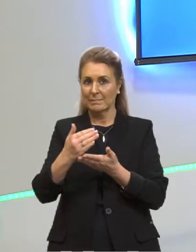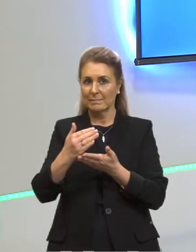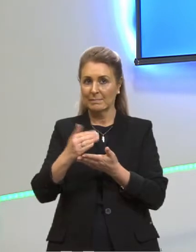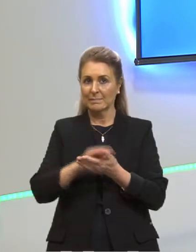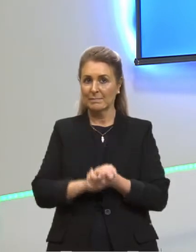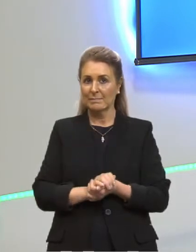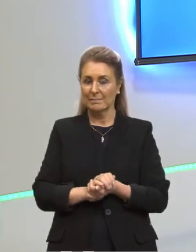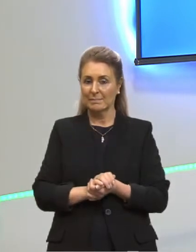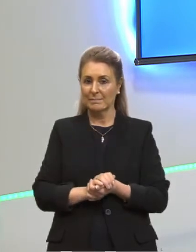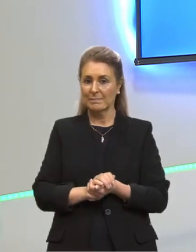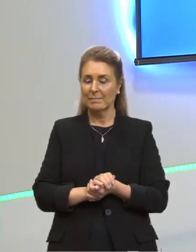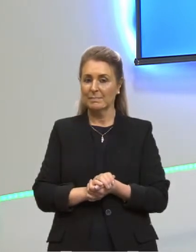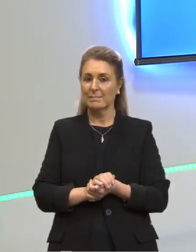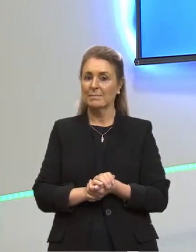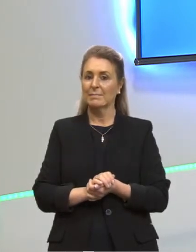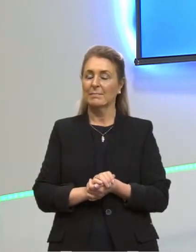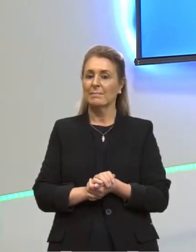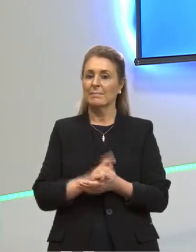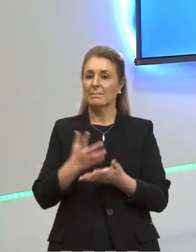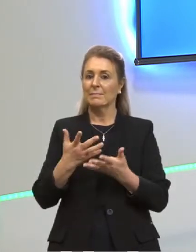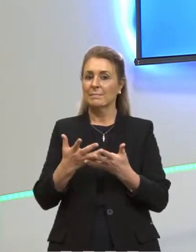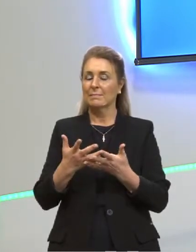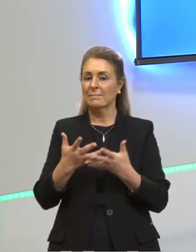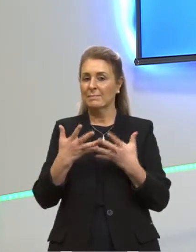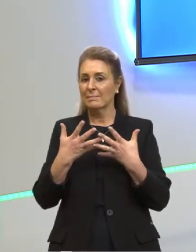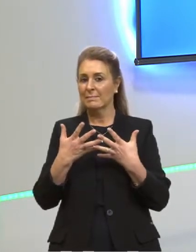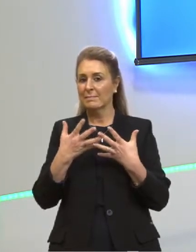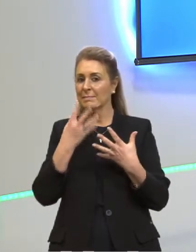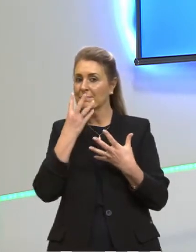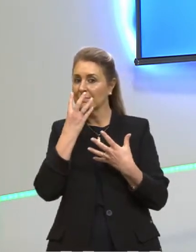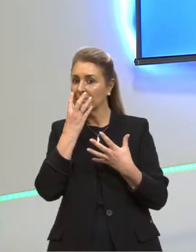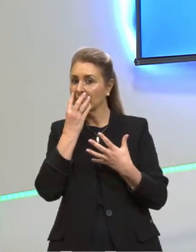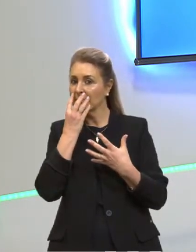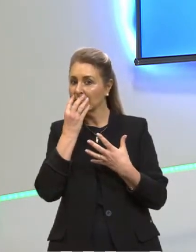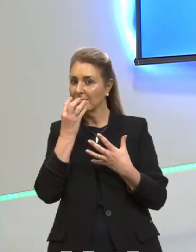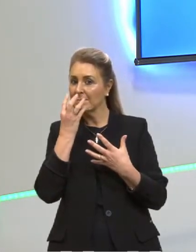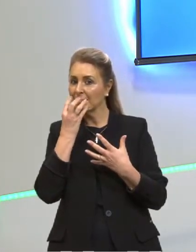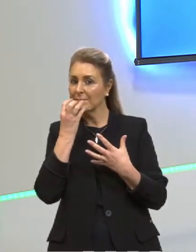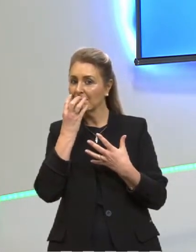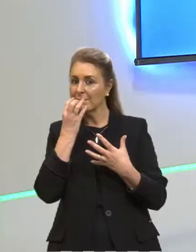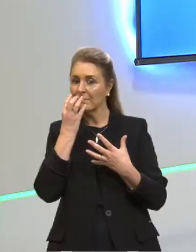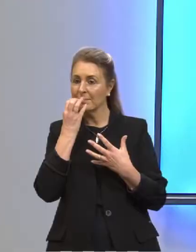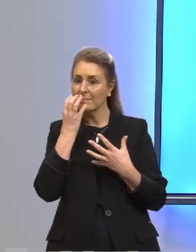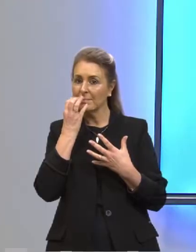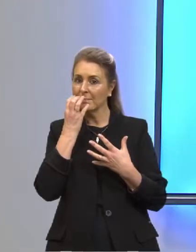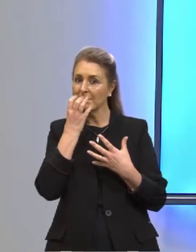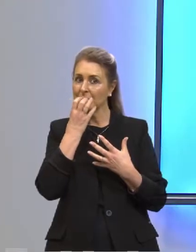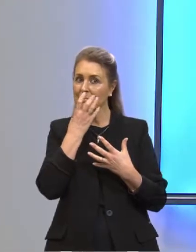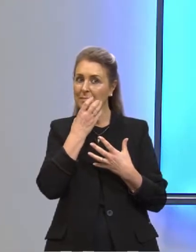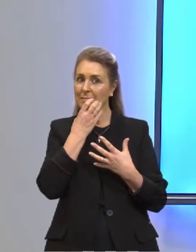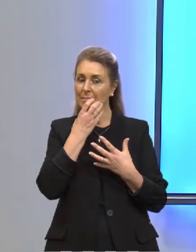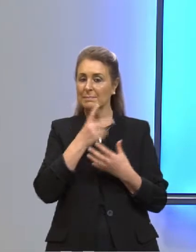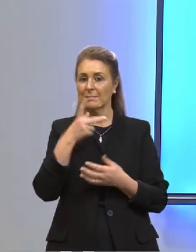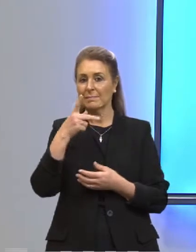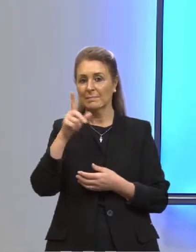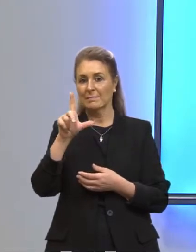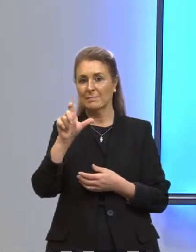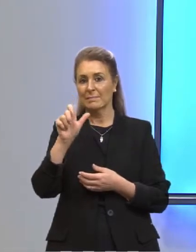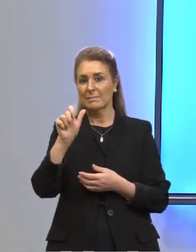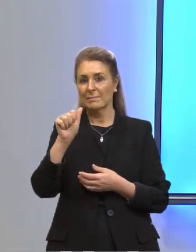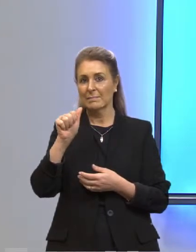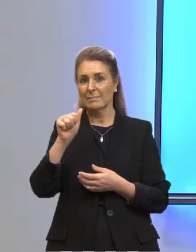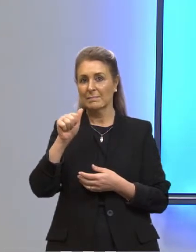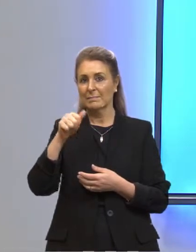simpático, pelo menos um pouco, nessa foto, cientista, que é o